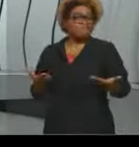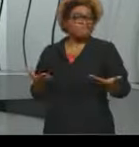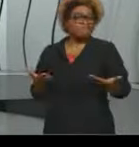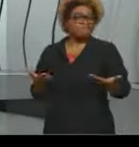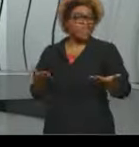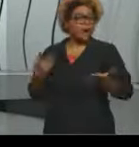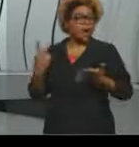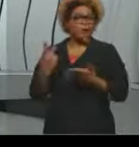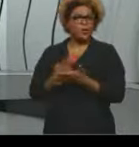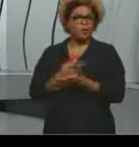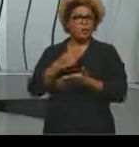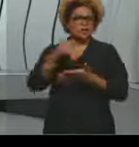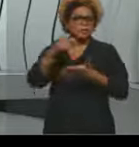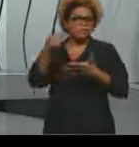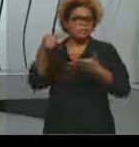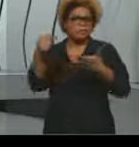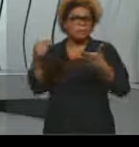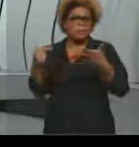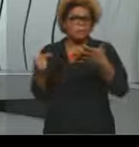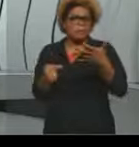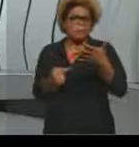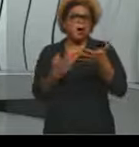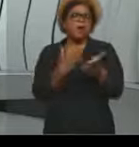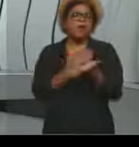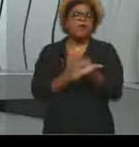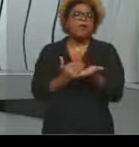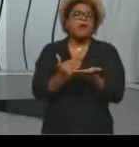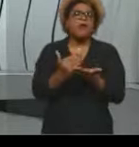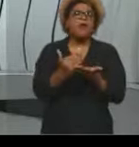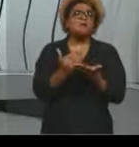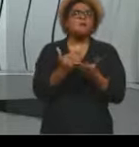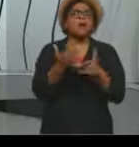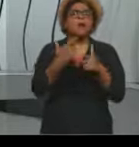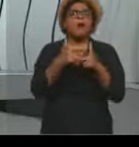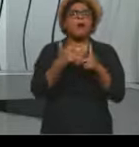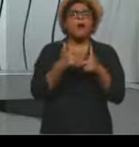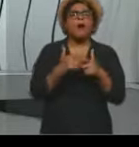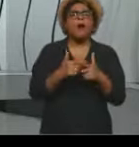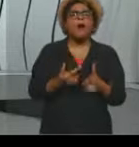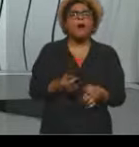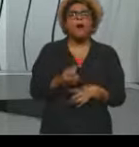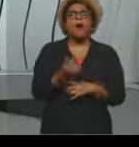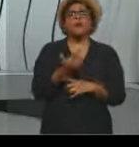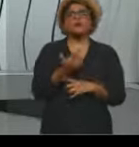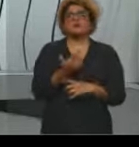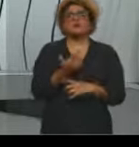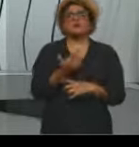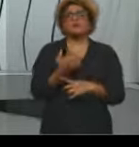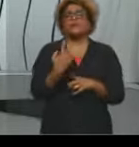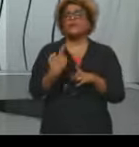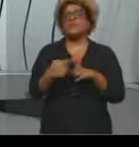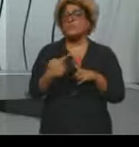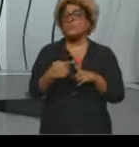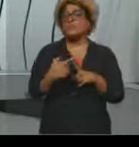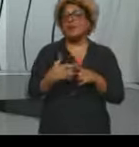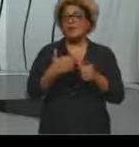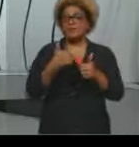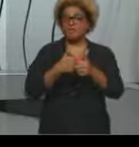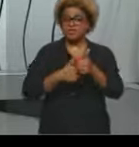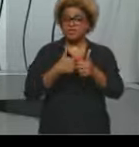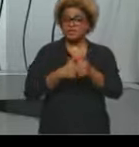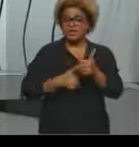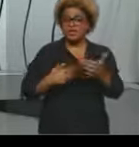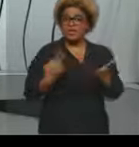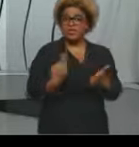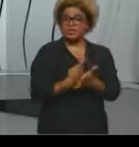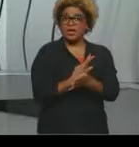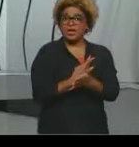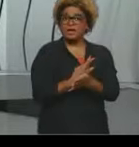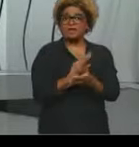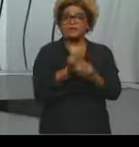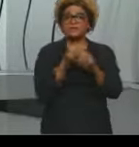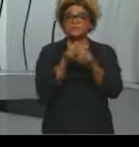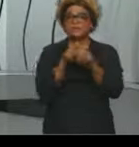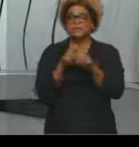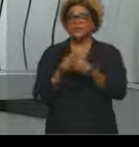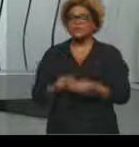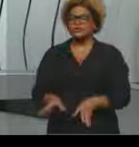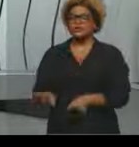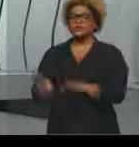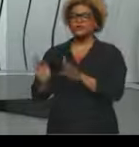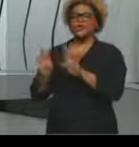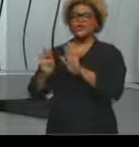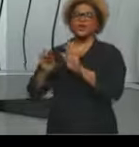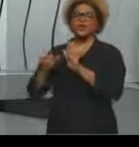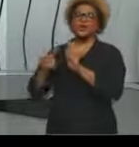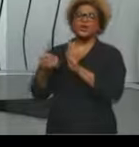começa aí, né, a crise ao gerar um desemprego, a gente tem todos os outros setores sendo afetados e essa necessidade de um